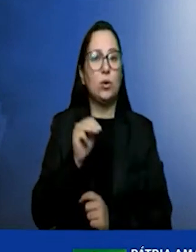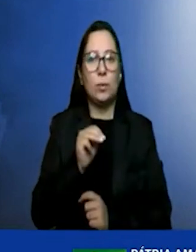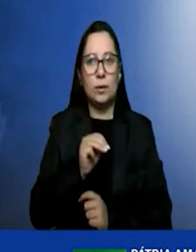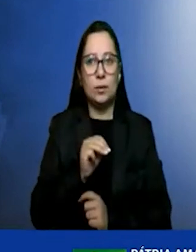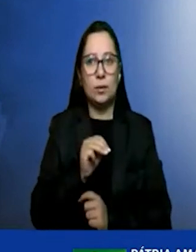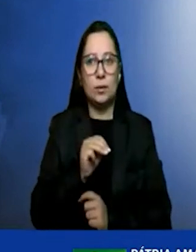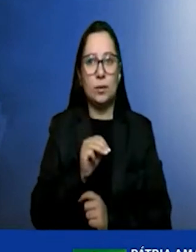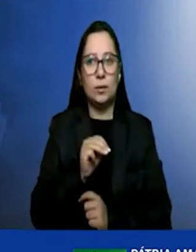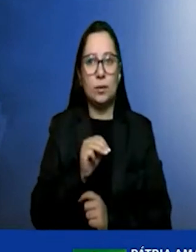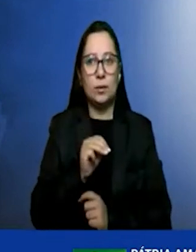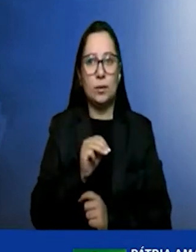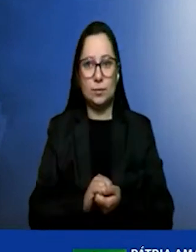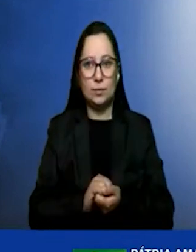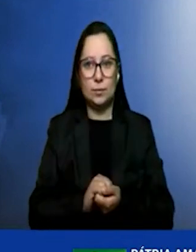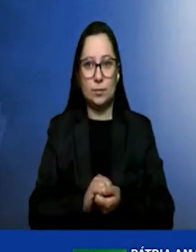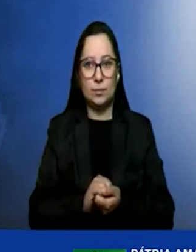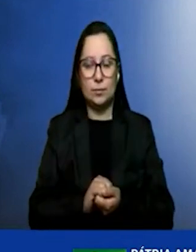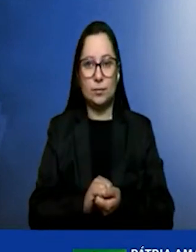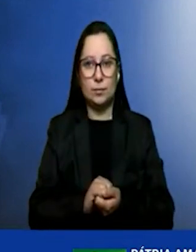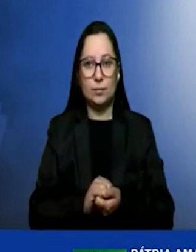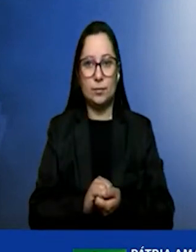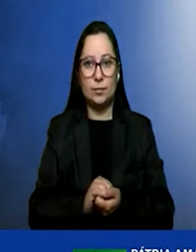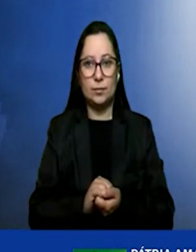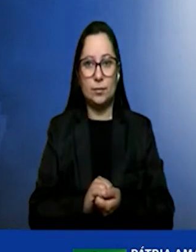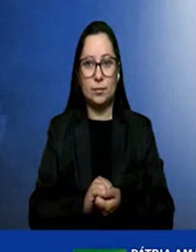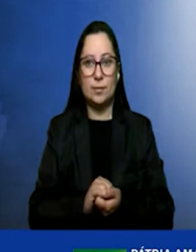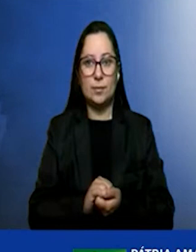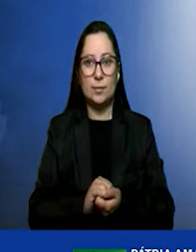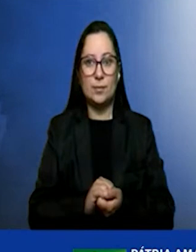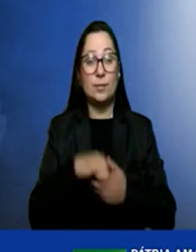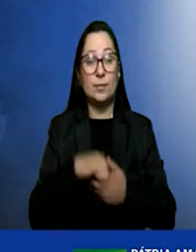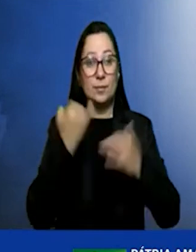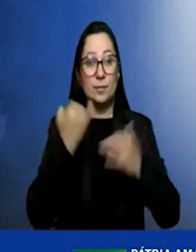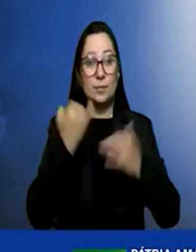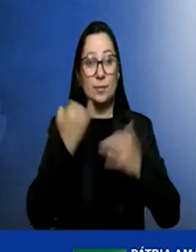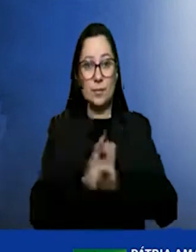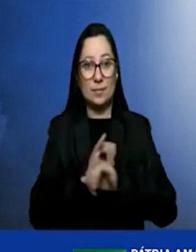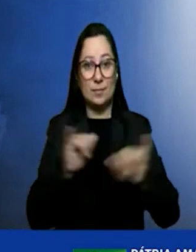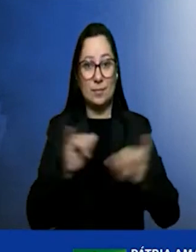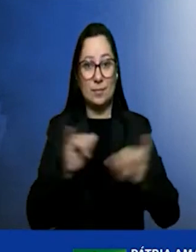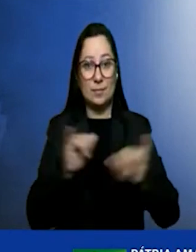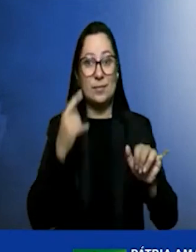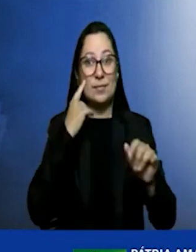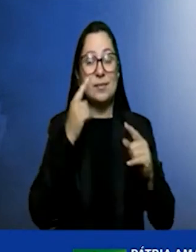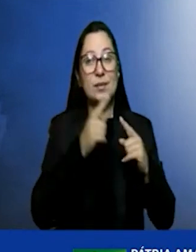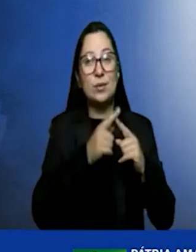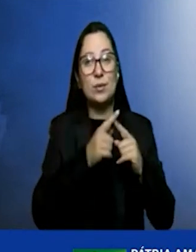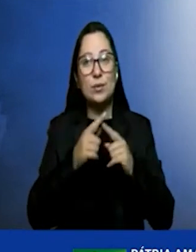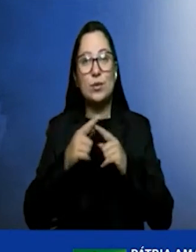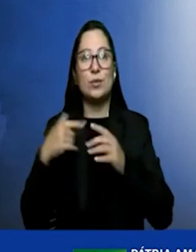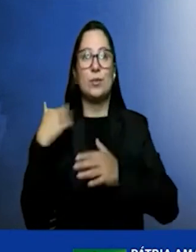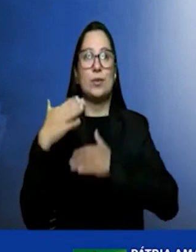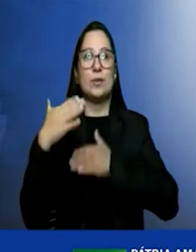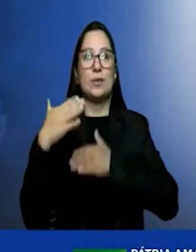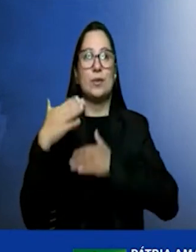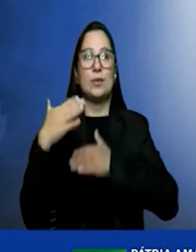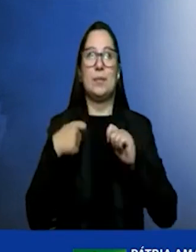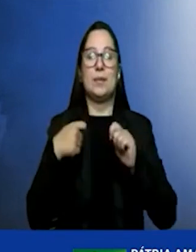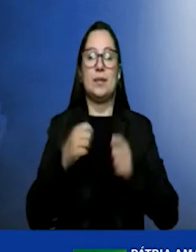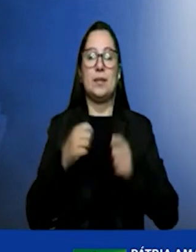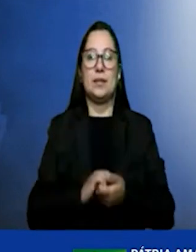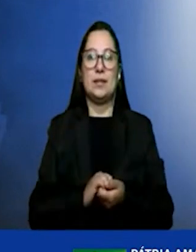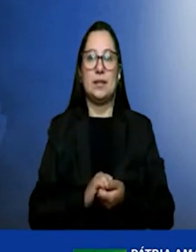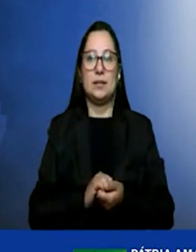informação, para a gente ver o tipo de desenvolvimento que precisa ser feito, quando a gente